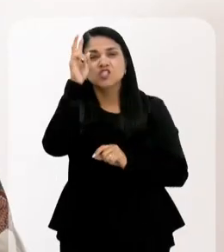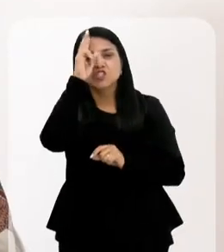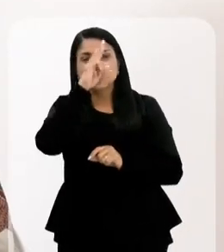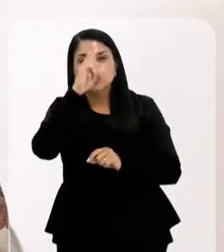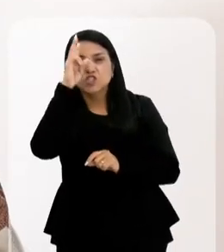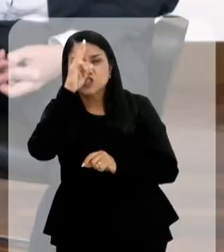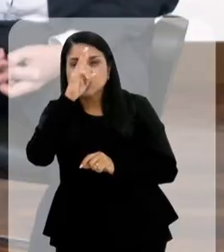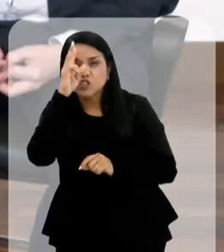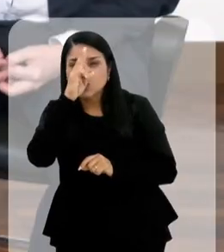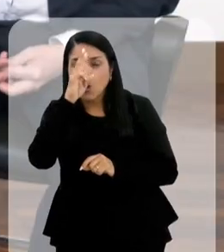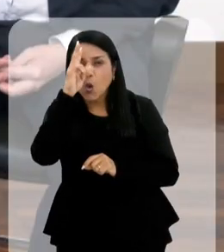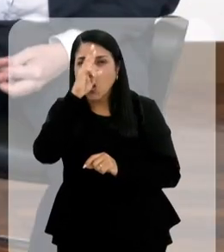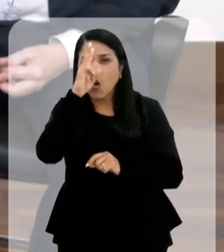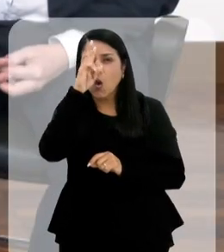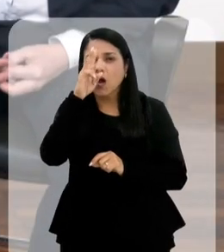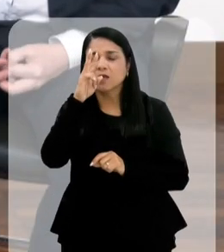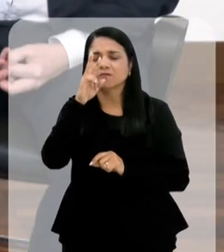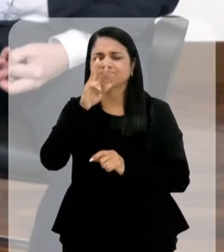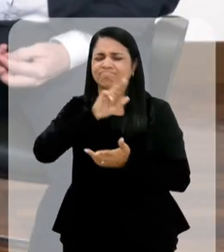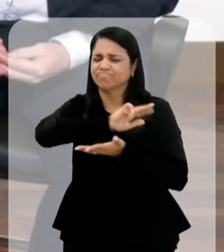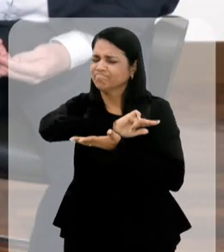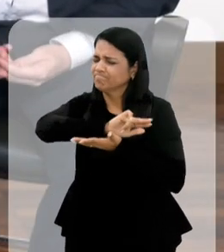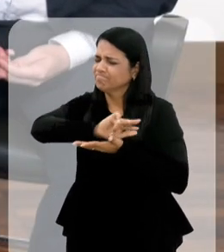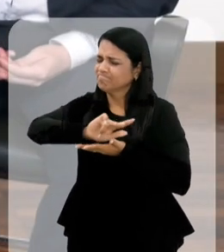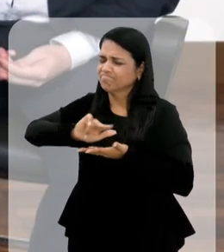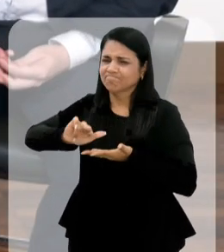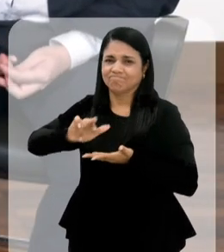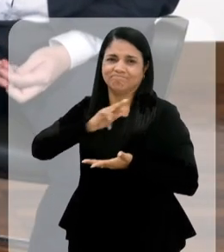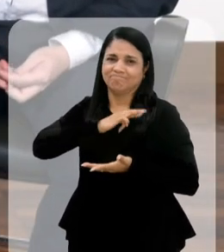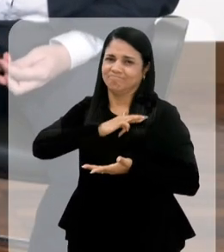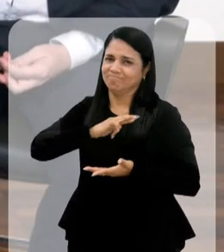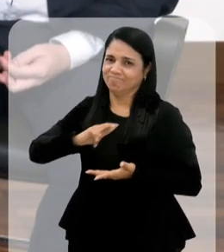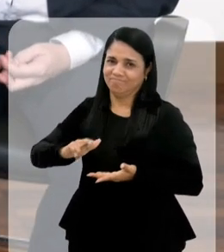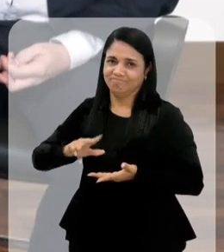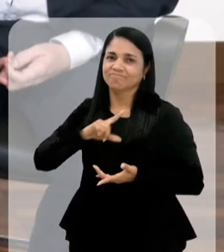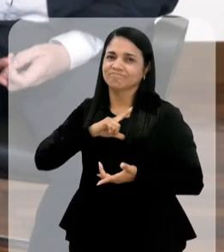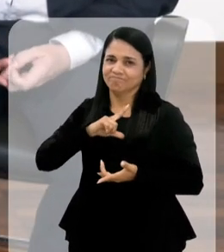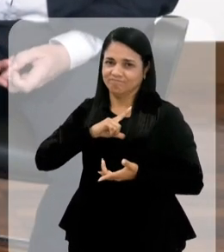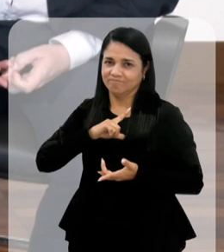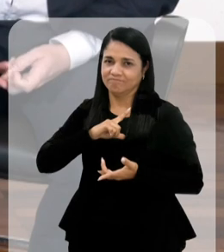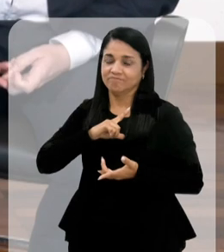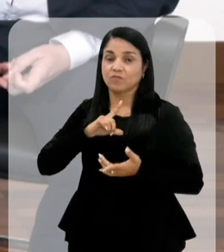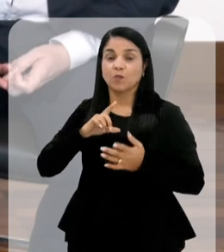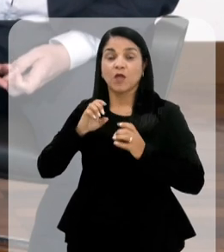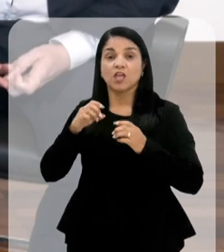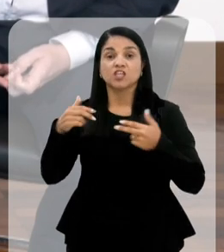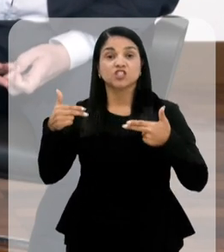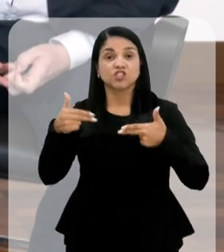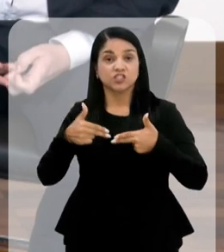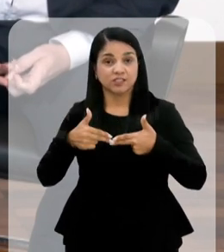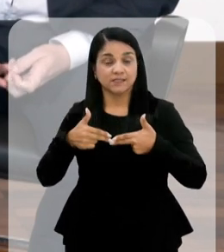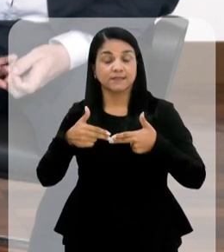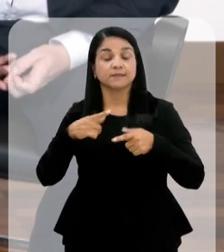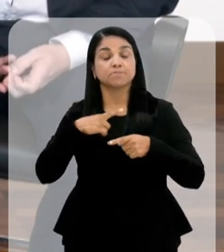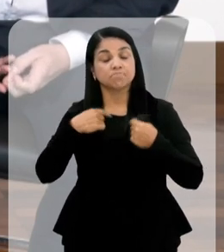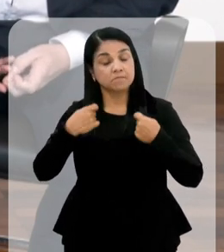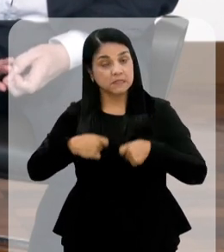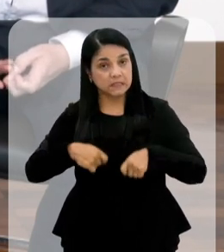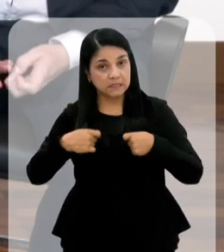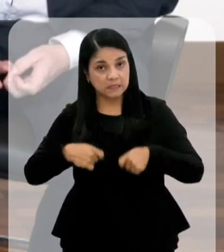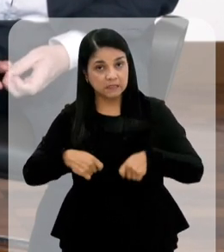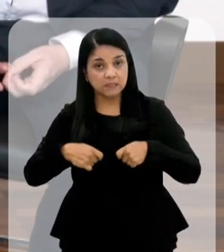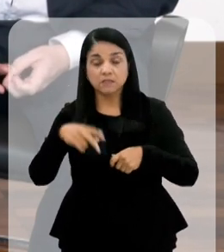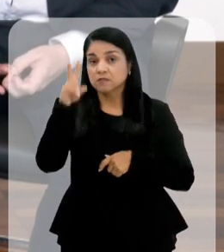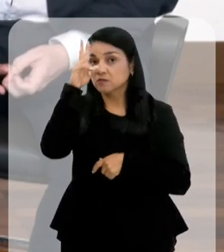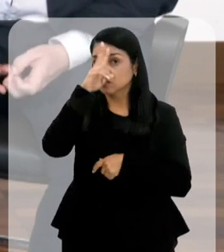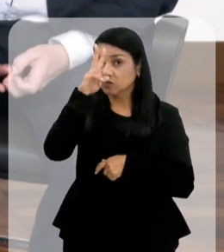história, é vasto, né? Toda religião é ligada a uma etnia e, portanto, ela terá que